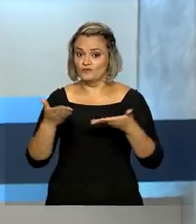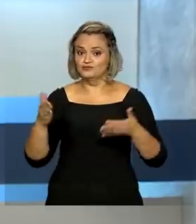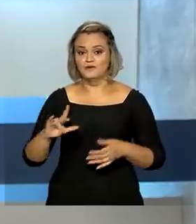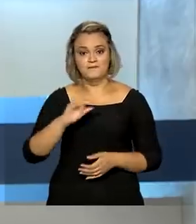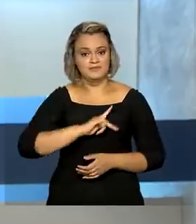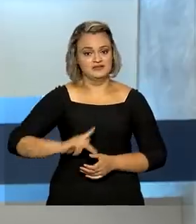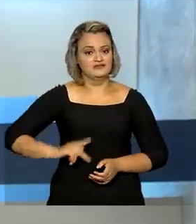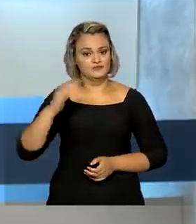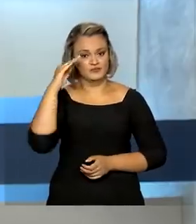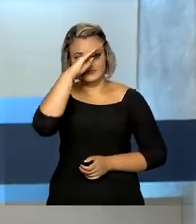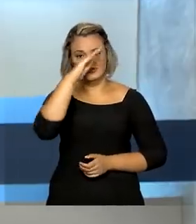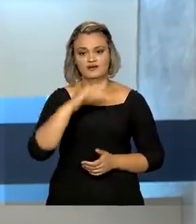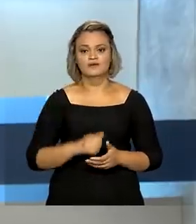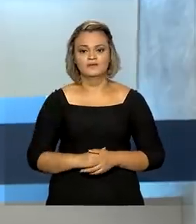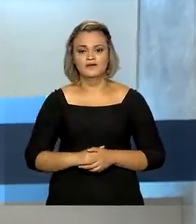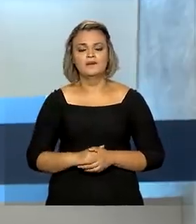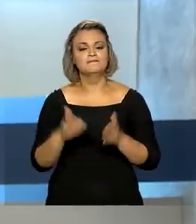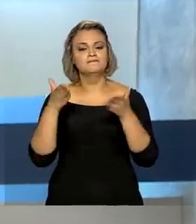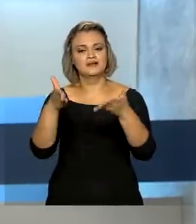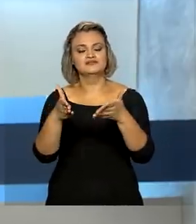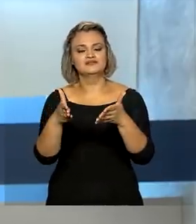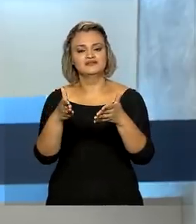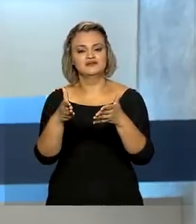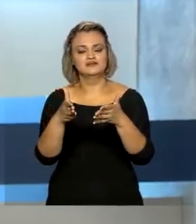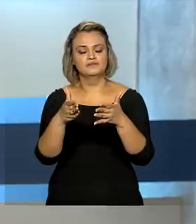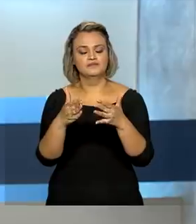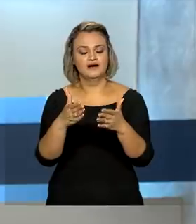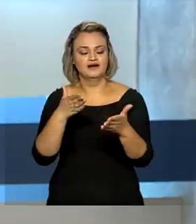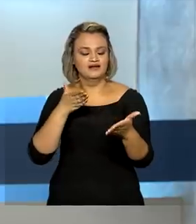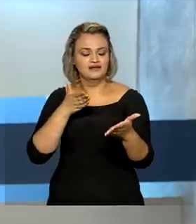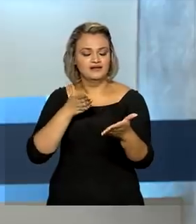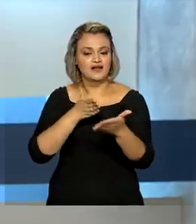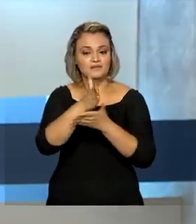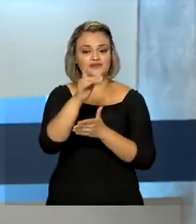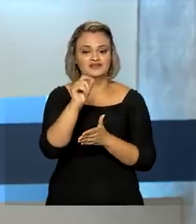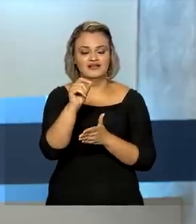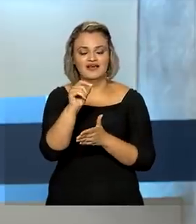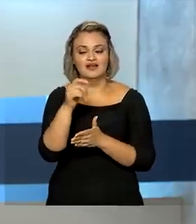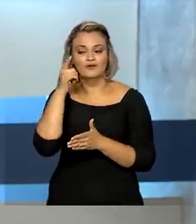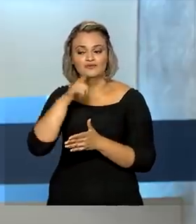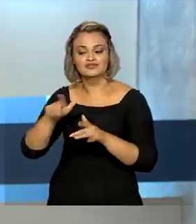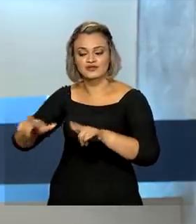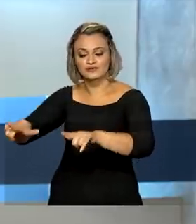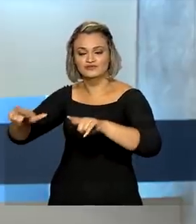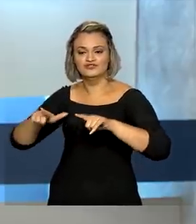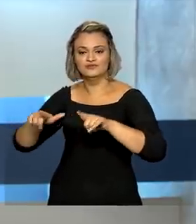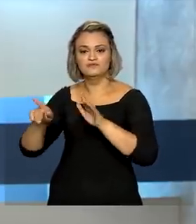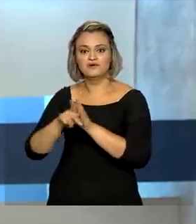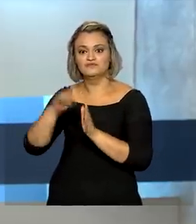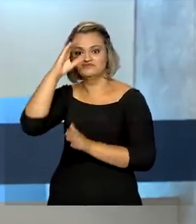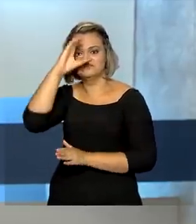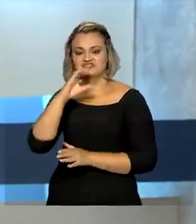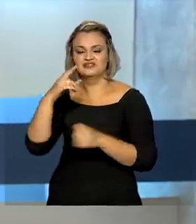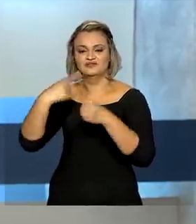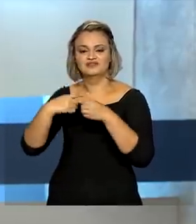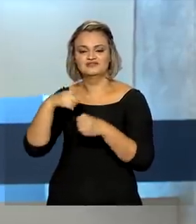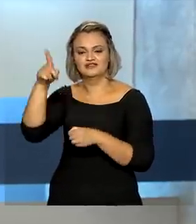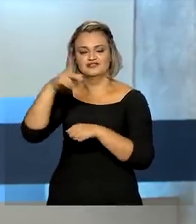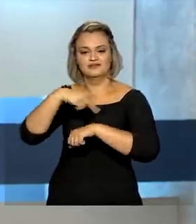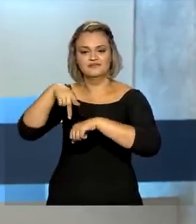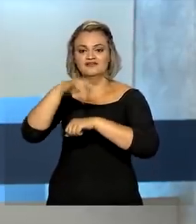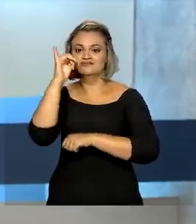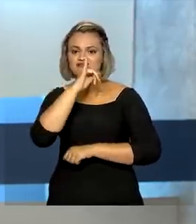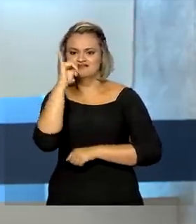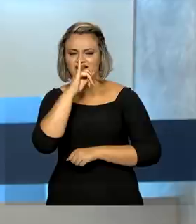presidente Jair Messias Bolsonaro participa da cerimônia de outorga do título de cidadão honorário do município de Anguilara, Vêneta.